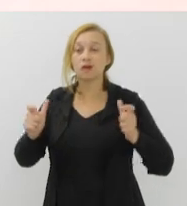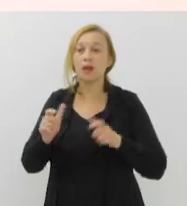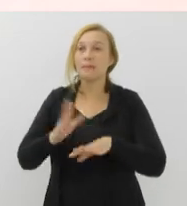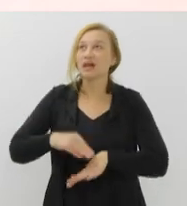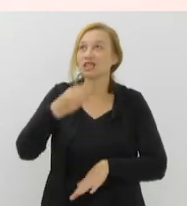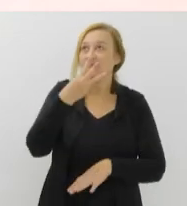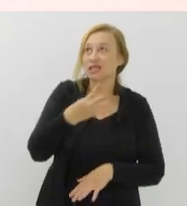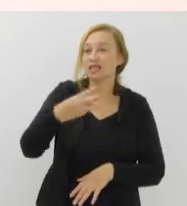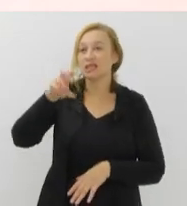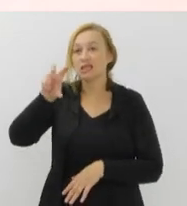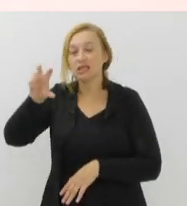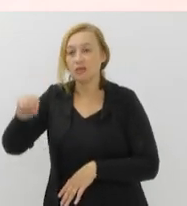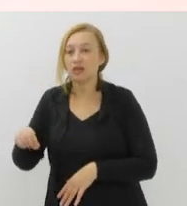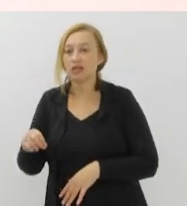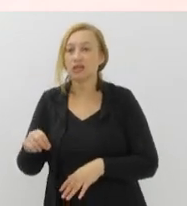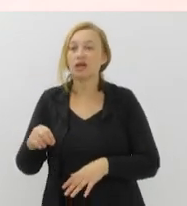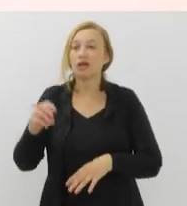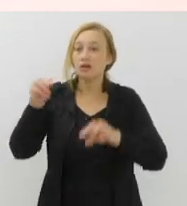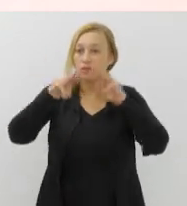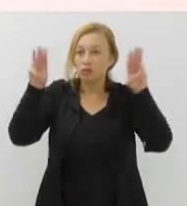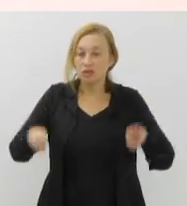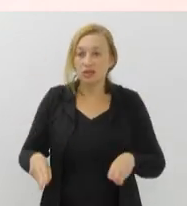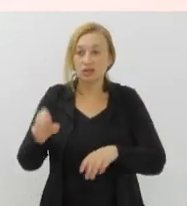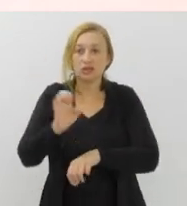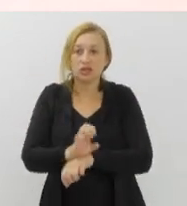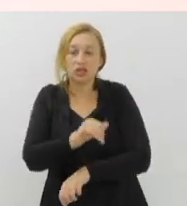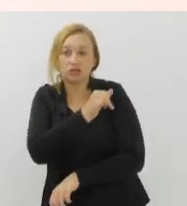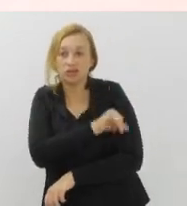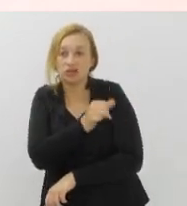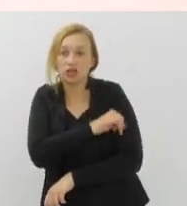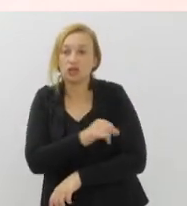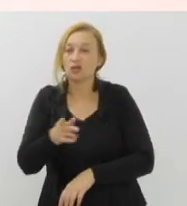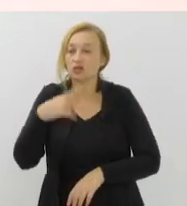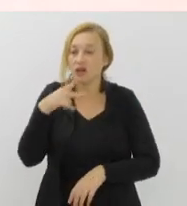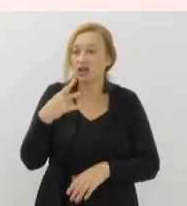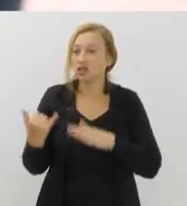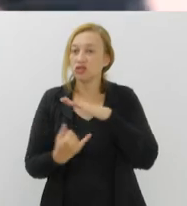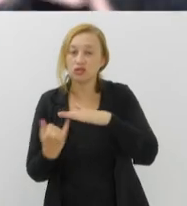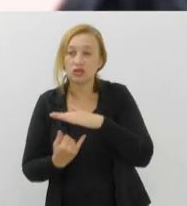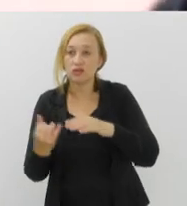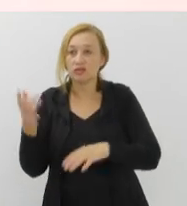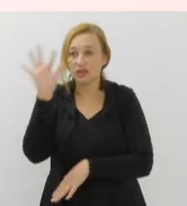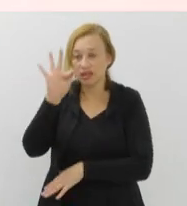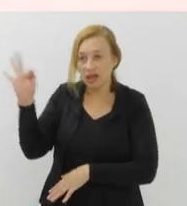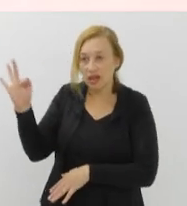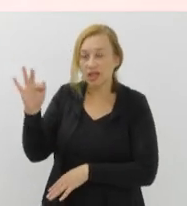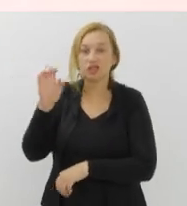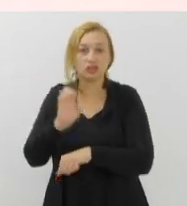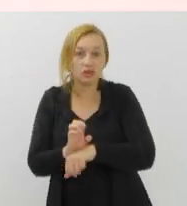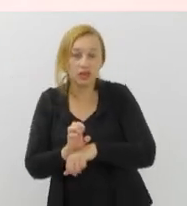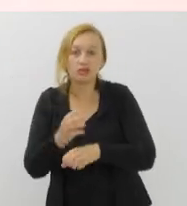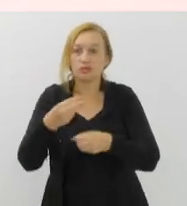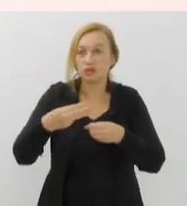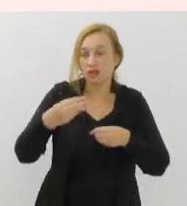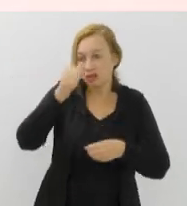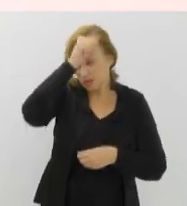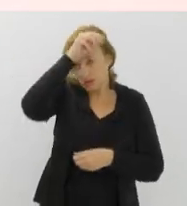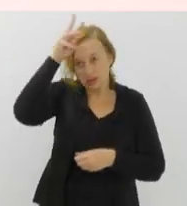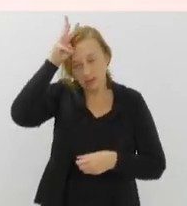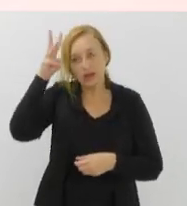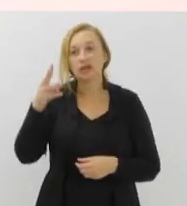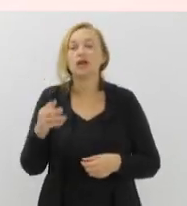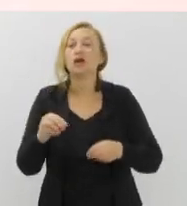350 museus no território do estado. E aqui eu estou falando de instituições federais, estaduais, municipais, museus